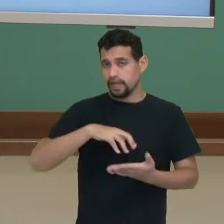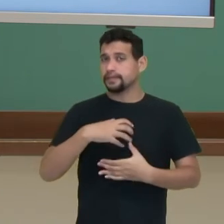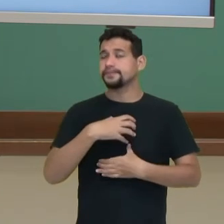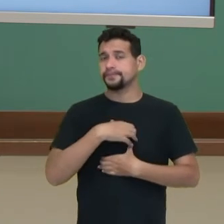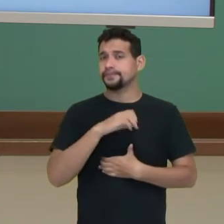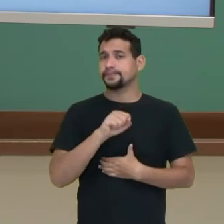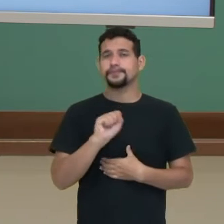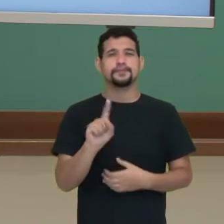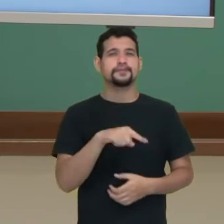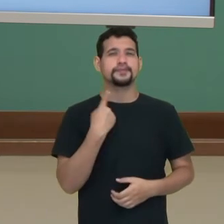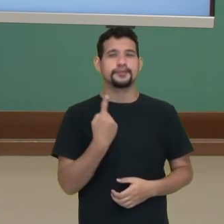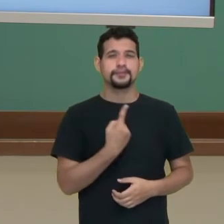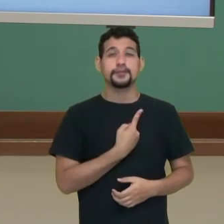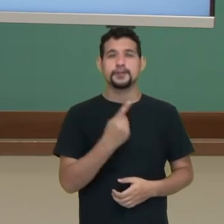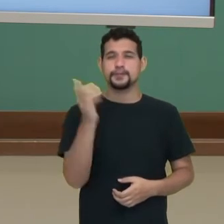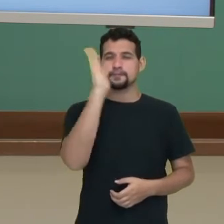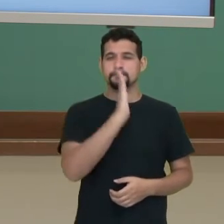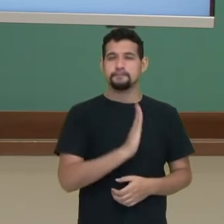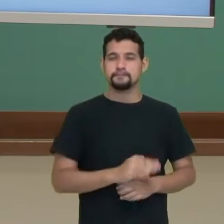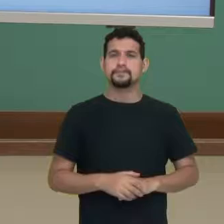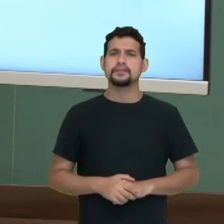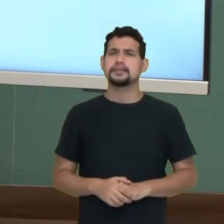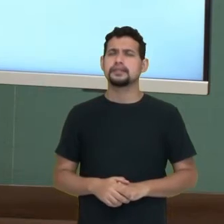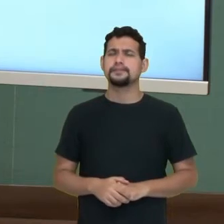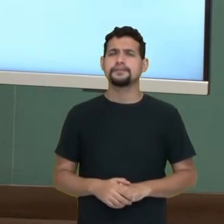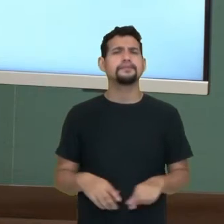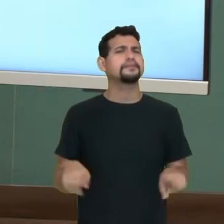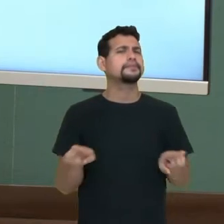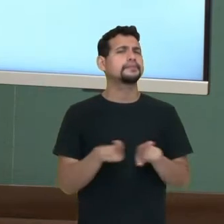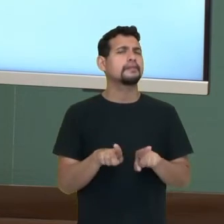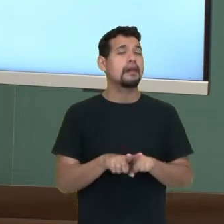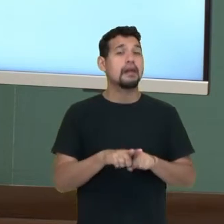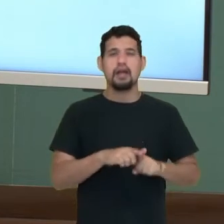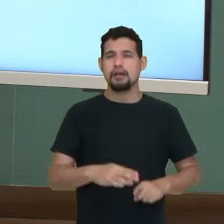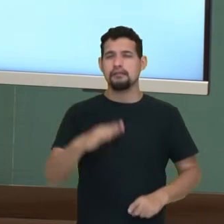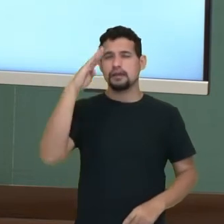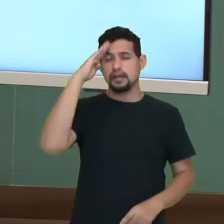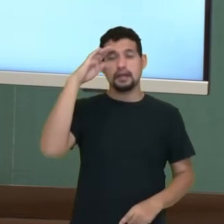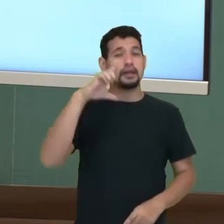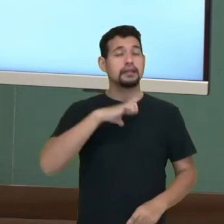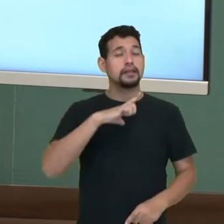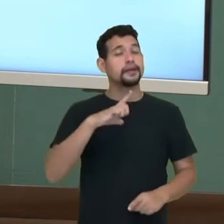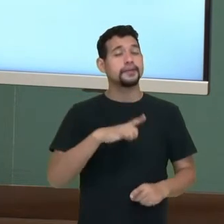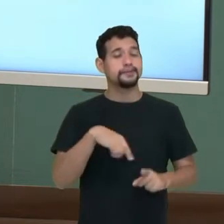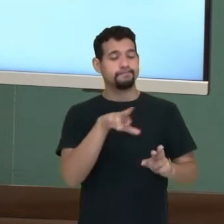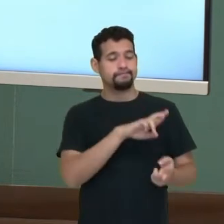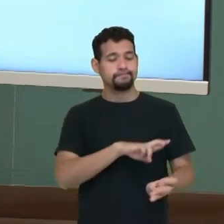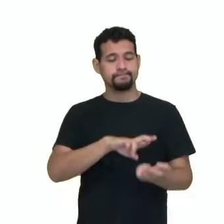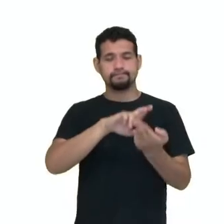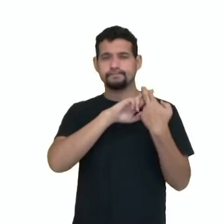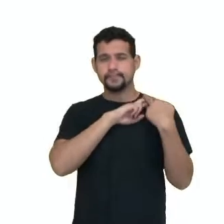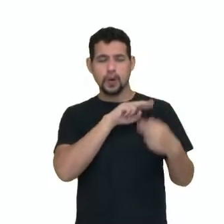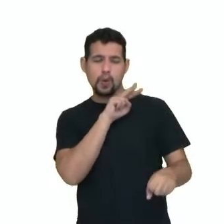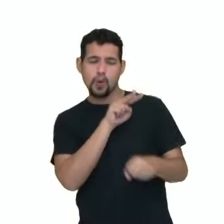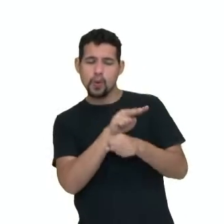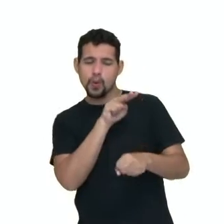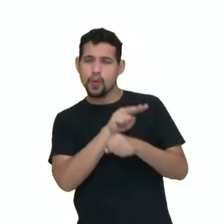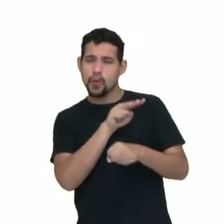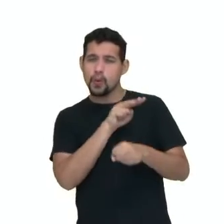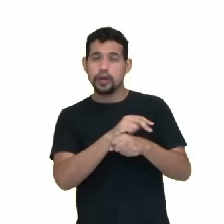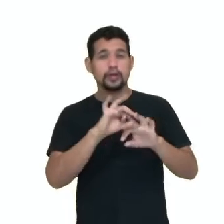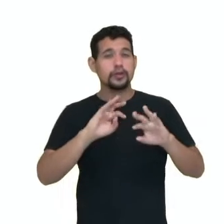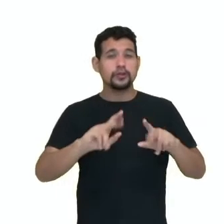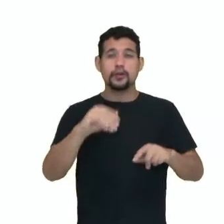no nosso Brasil. E, ademais, a Marinha também tem por incumbência o policiamento da costa